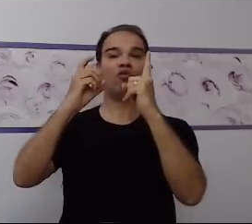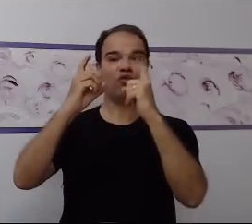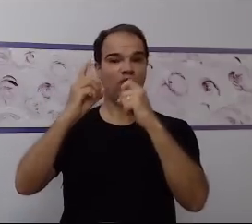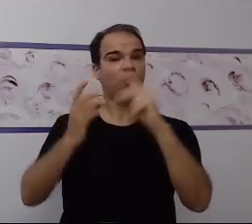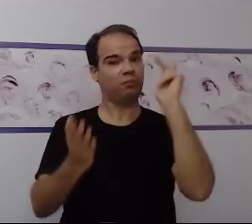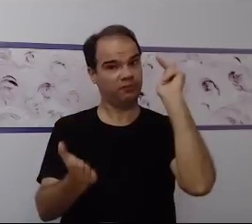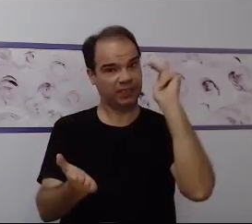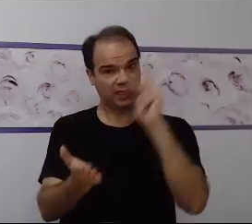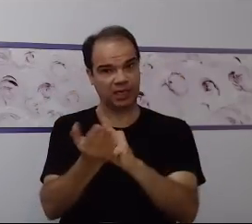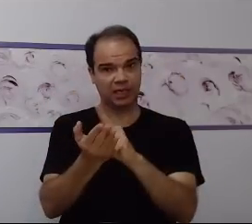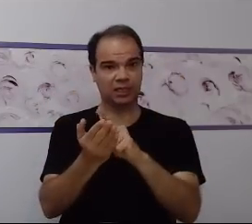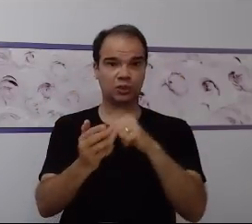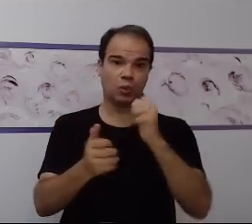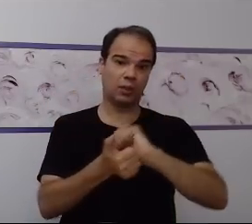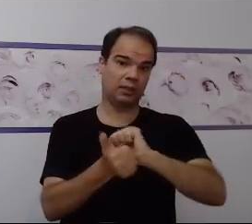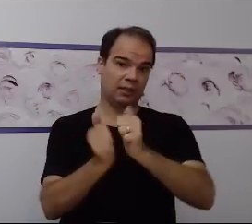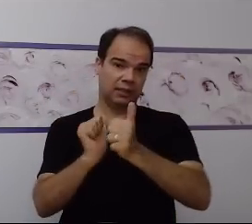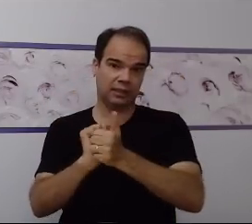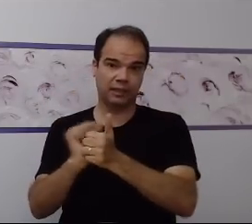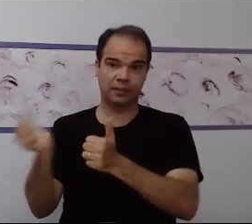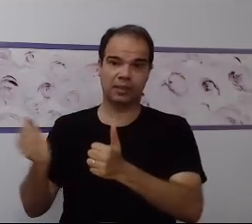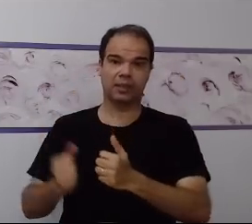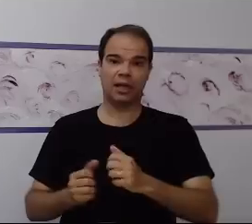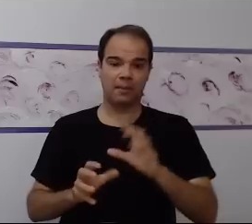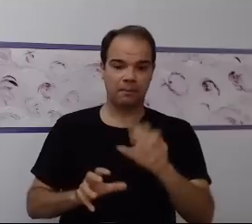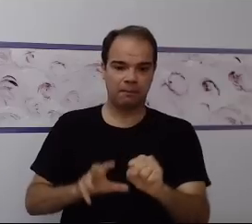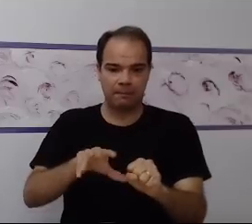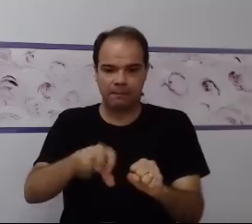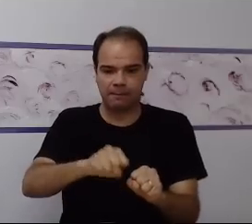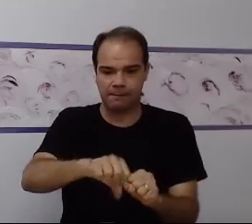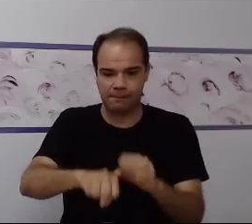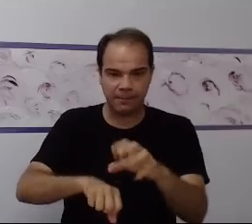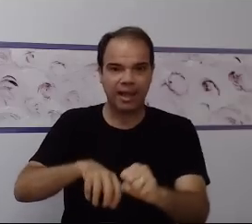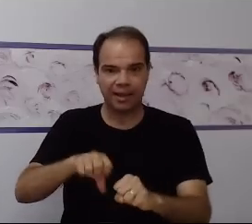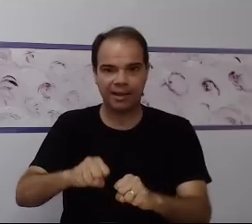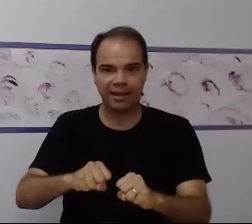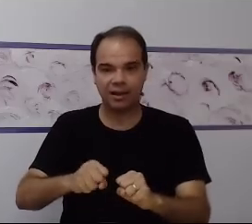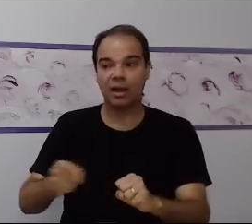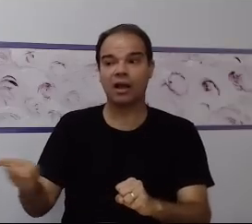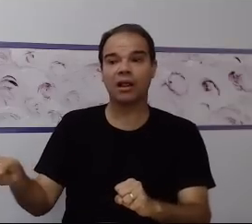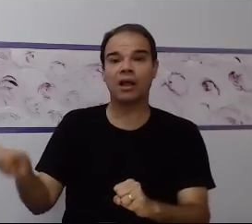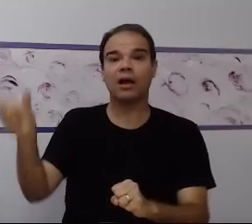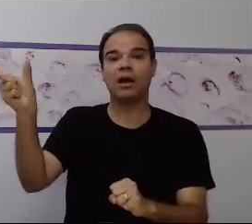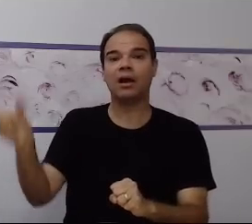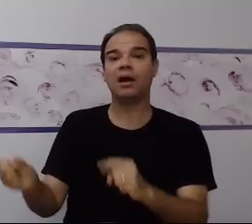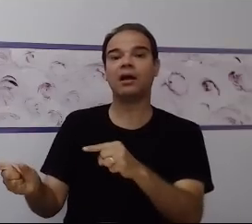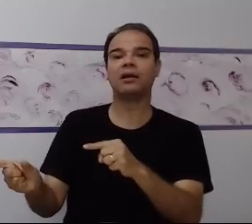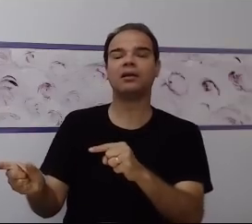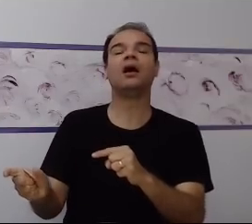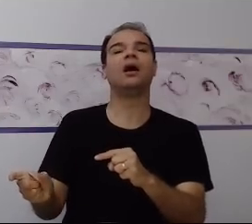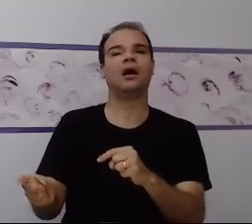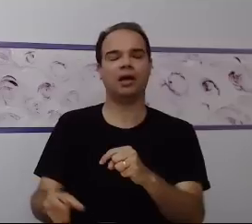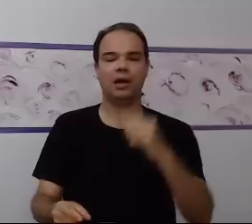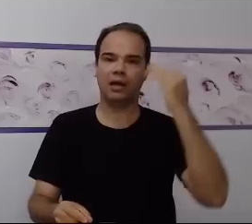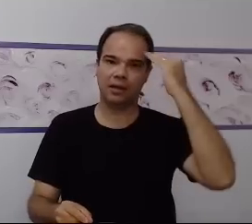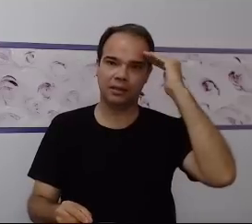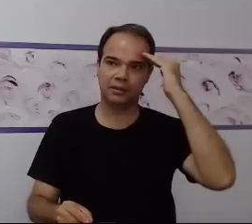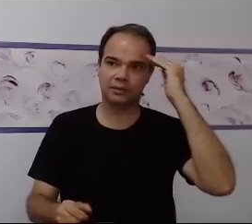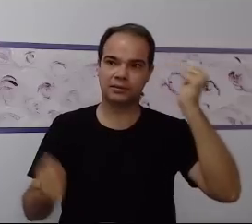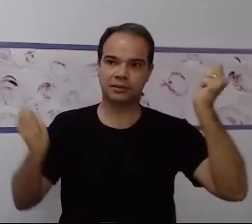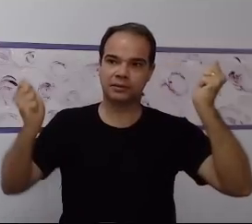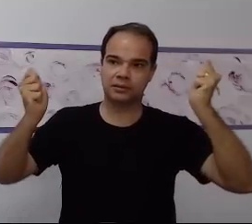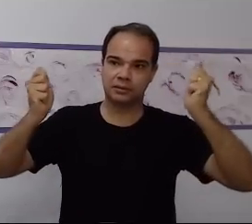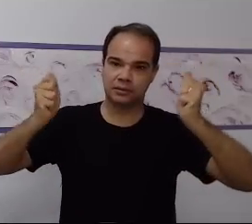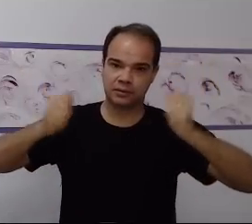funções executivas que a Mari falou lá no começo para a gente. Então, a criança, o indivíduo com o transtorno do espectro autista